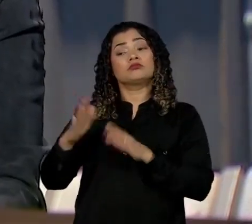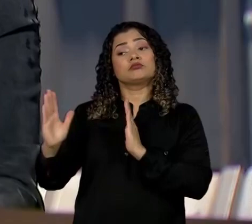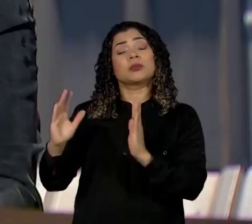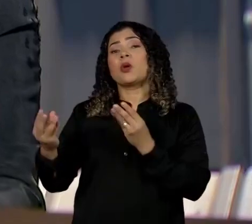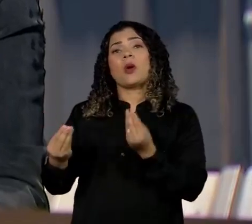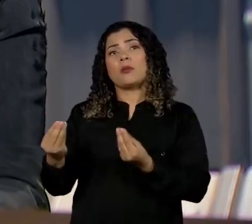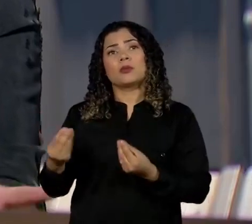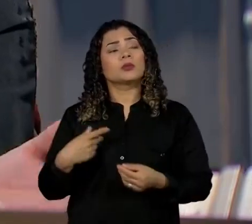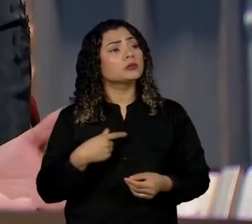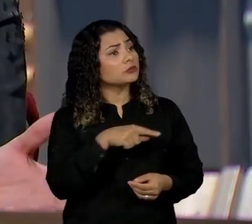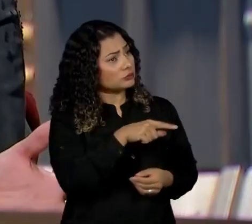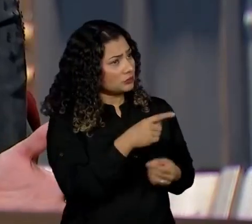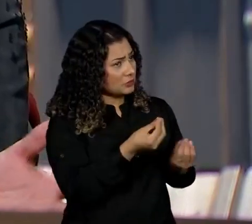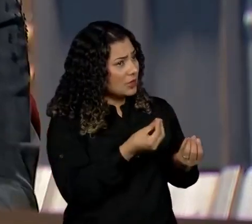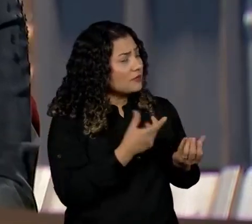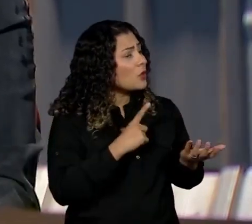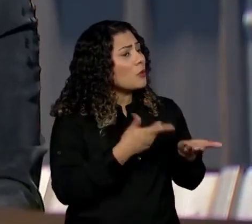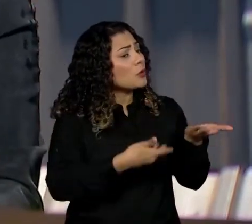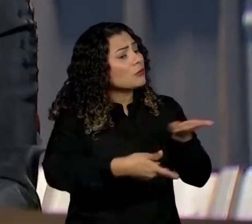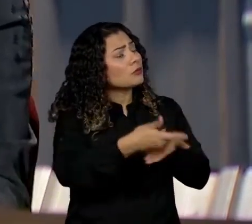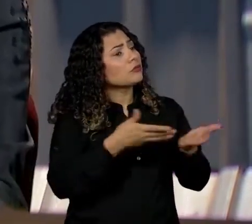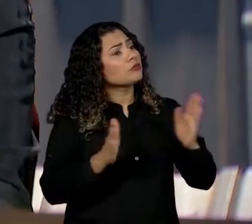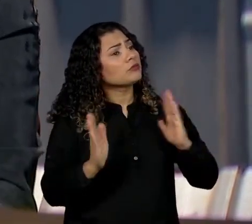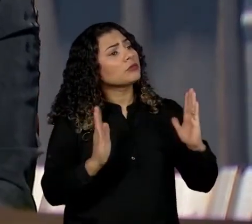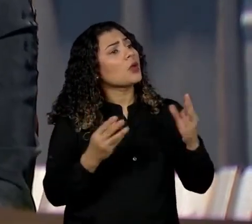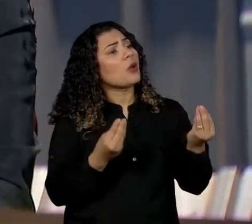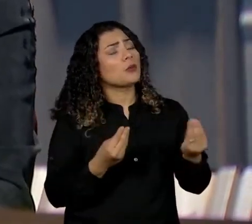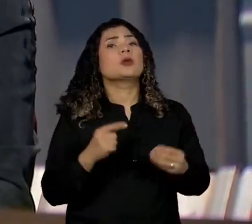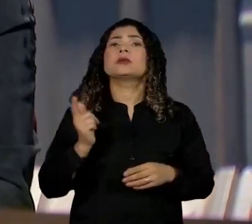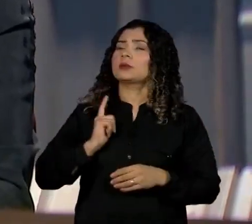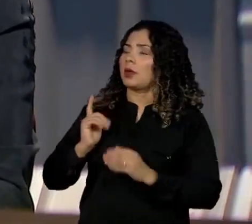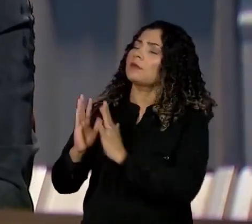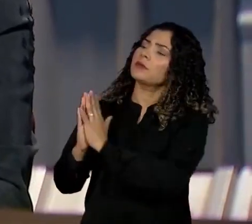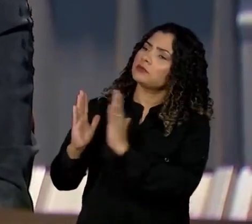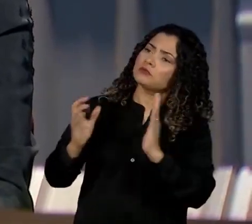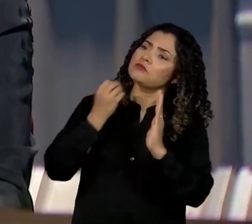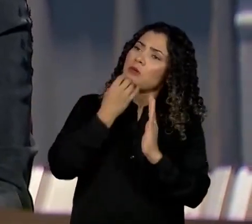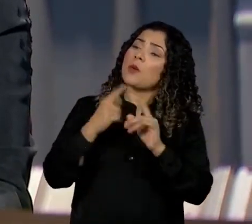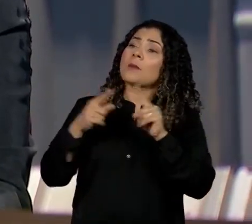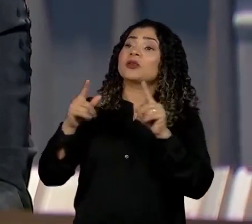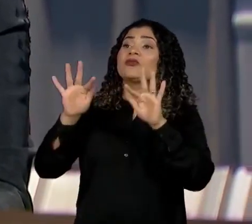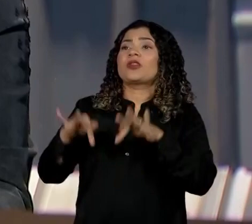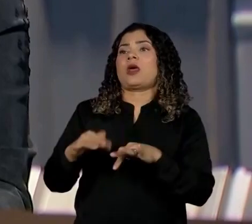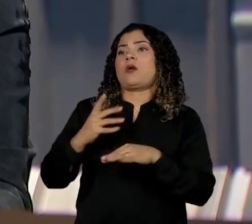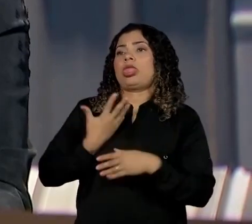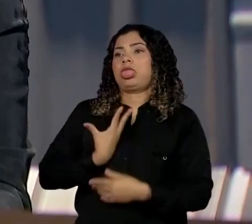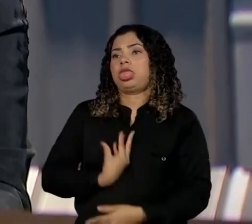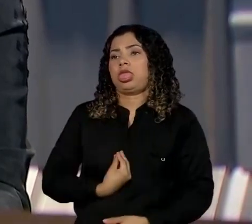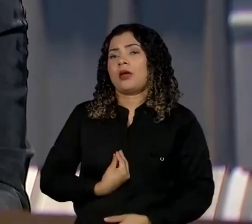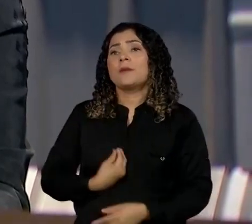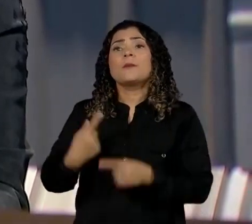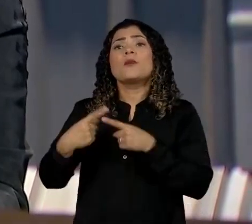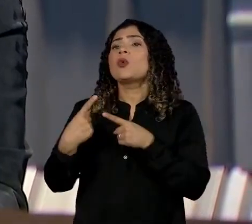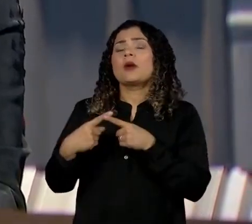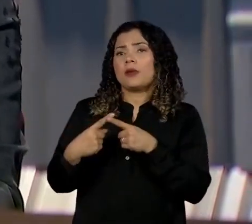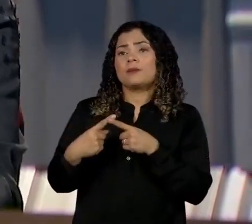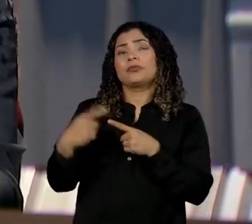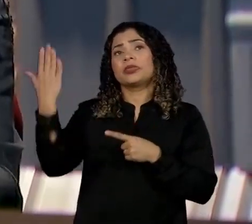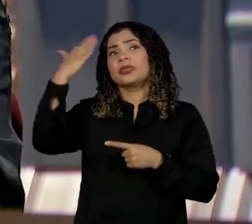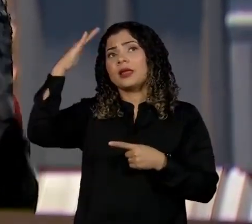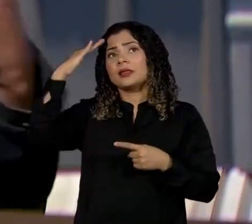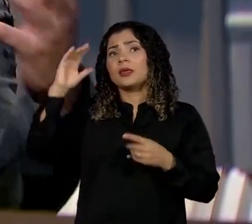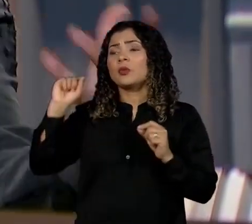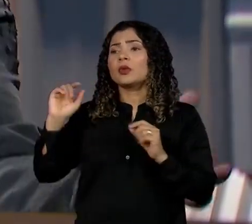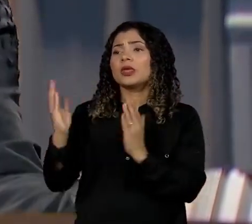Com uma decepção no final. Porque no momento que você vai entender o que é o